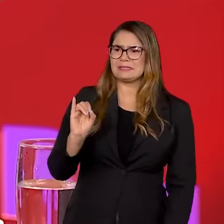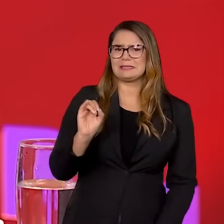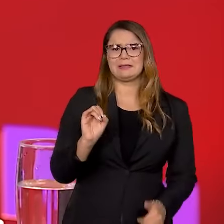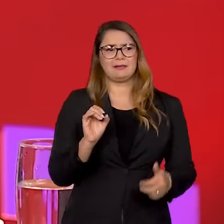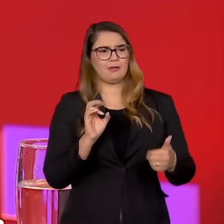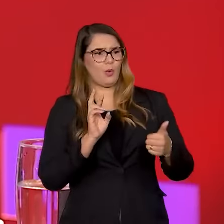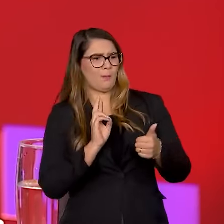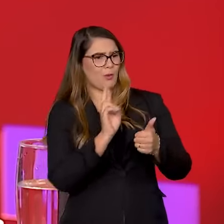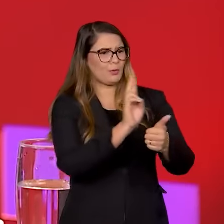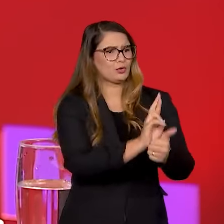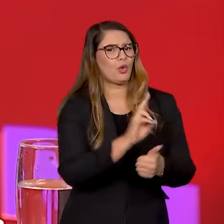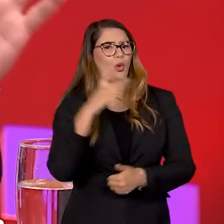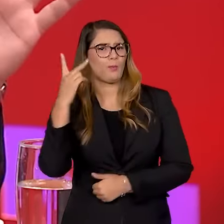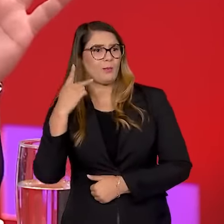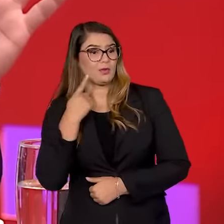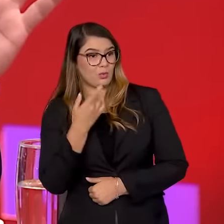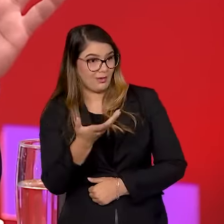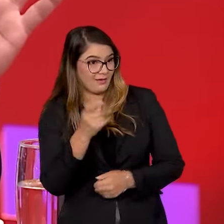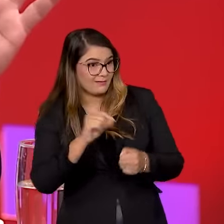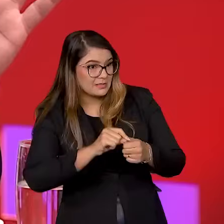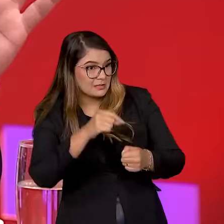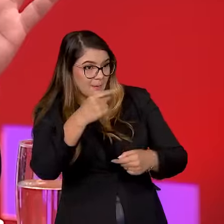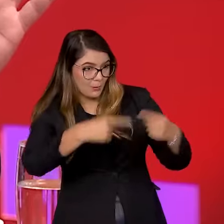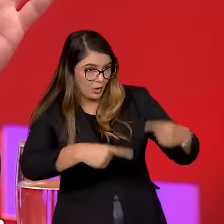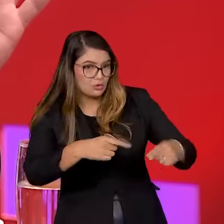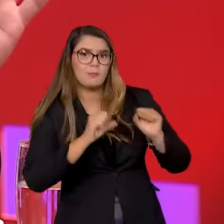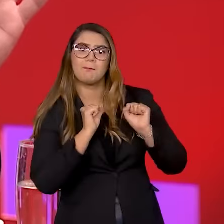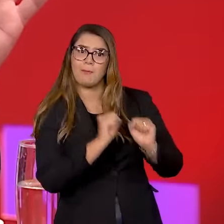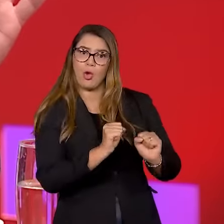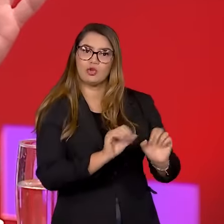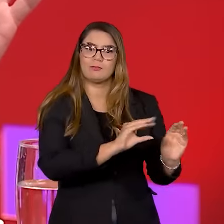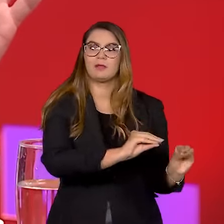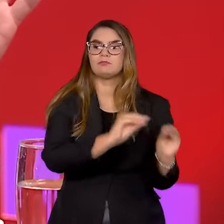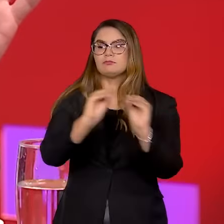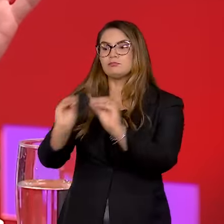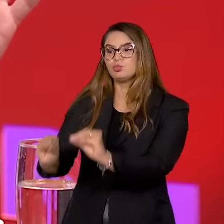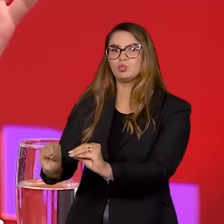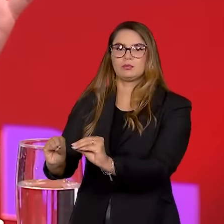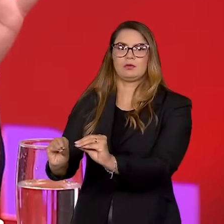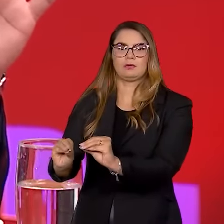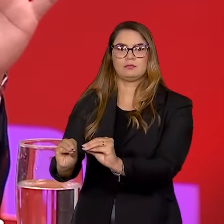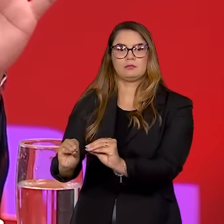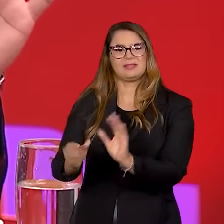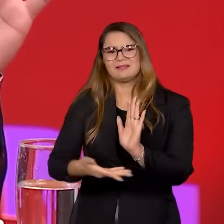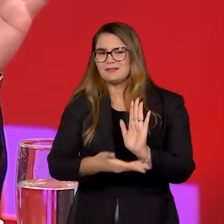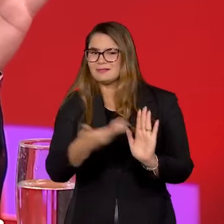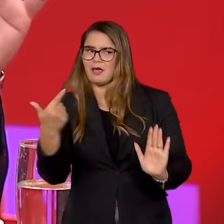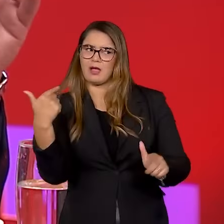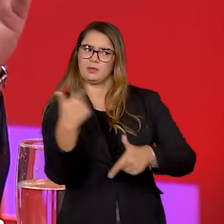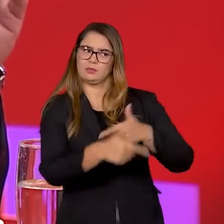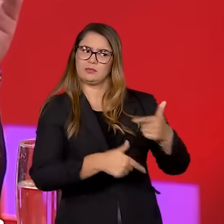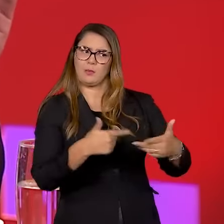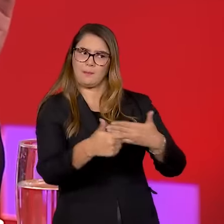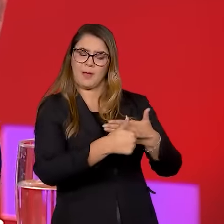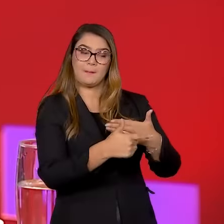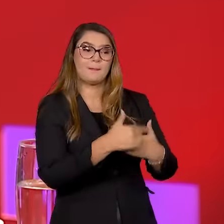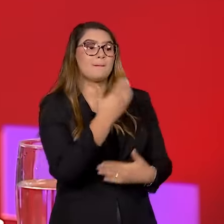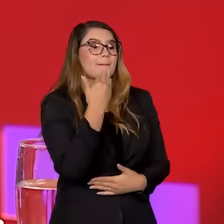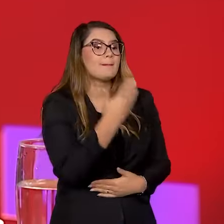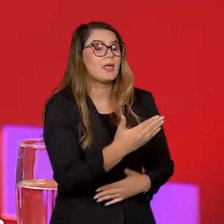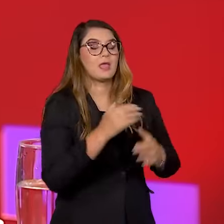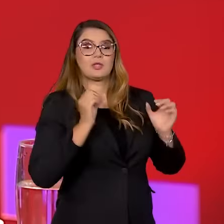Justiça quiser fazer política, vai ser muito bem-vindo. Mas tem que ir para a arena própria. Tem que sair da atividade, pede